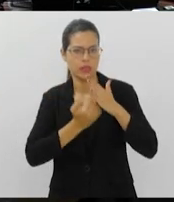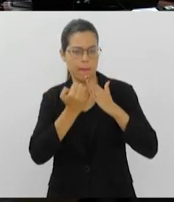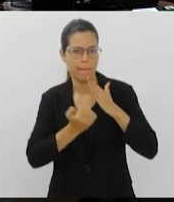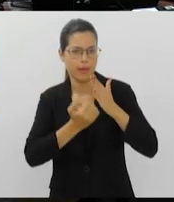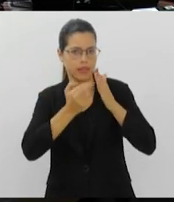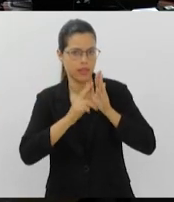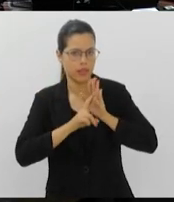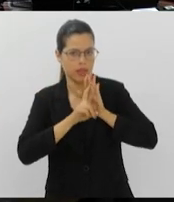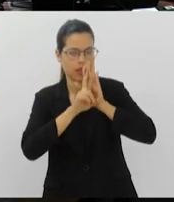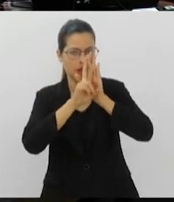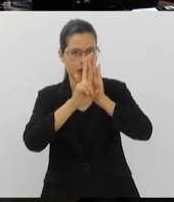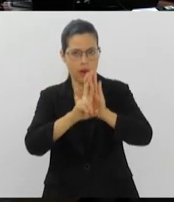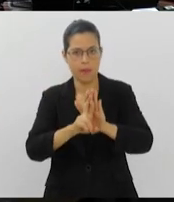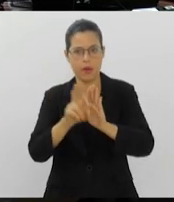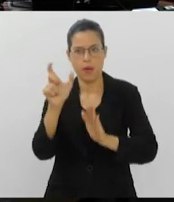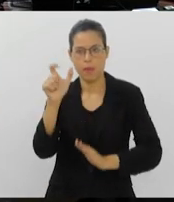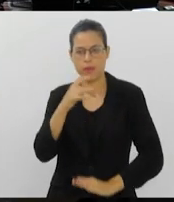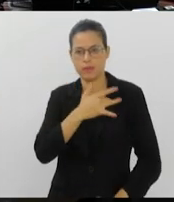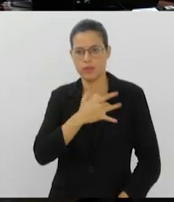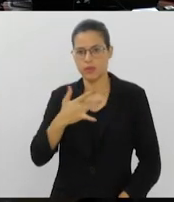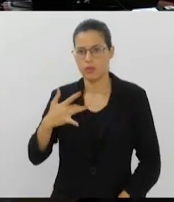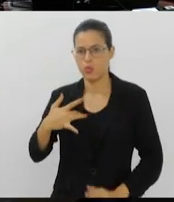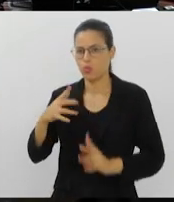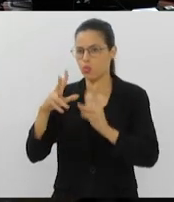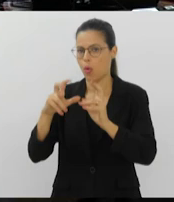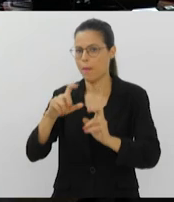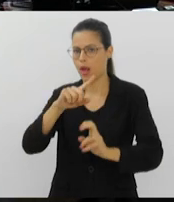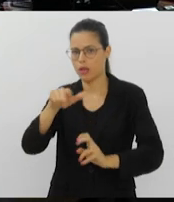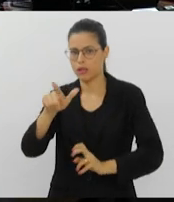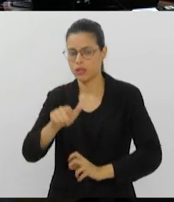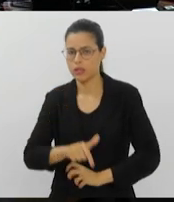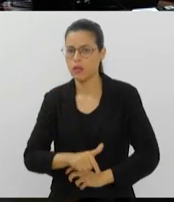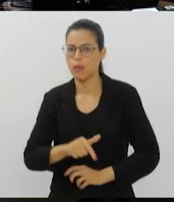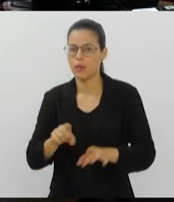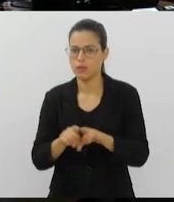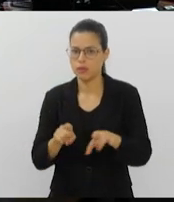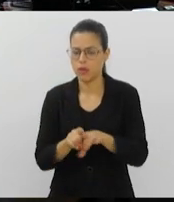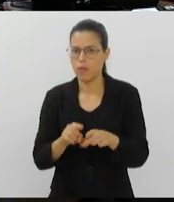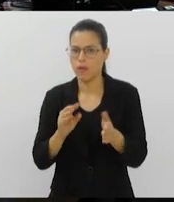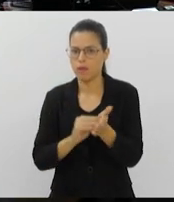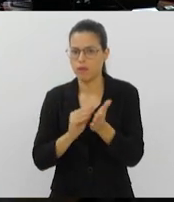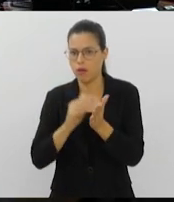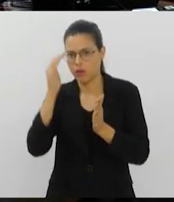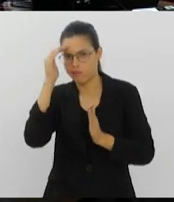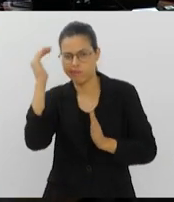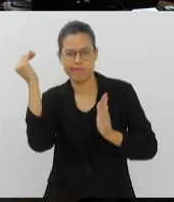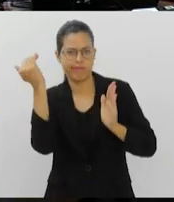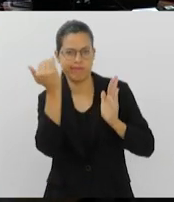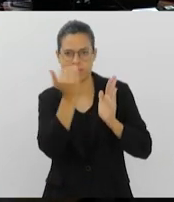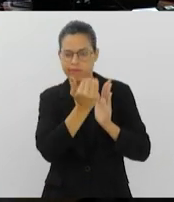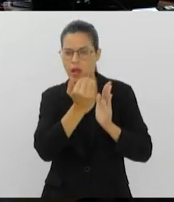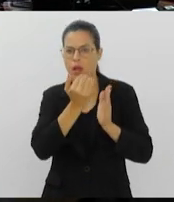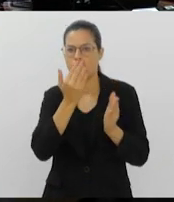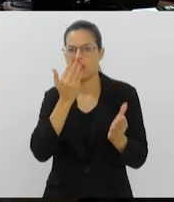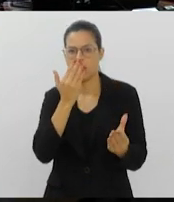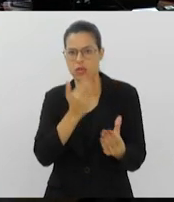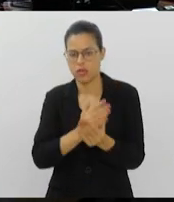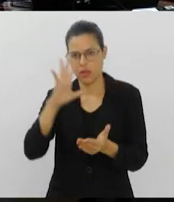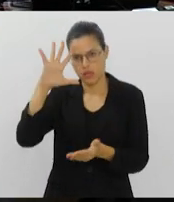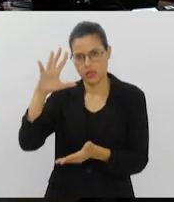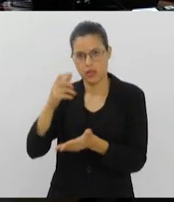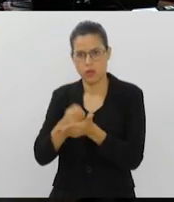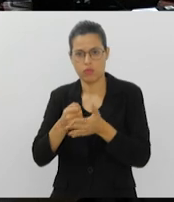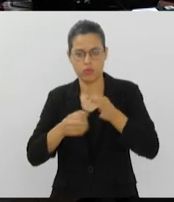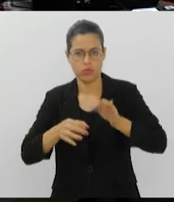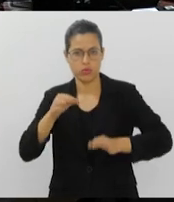os planos sobre cancelamentos unilaterais e o não cumprimento de decisões judiciais. O presidente da CPI,